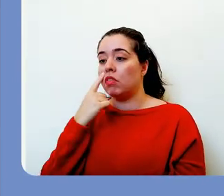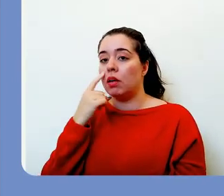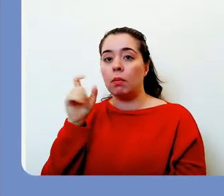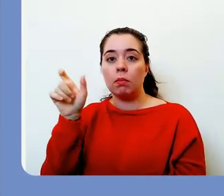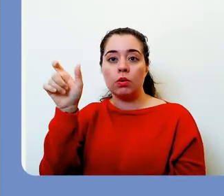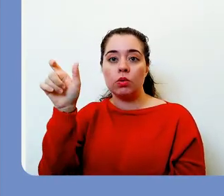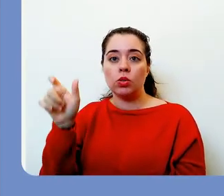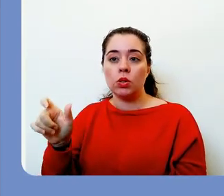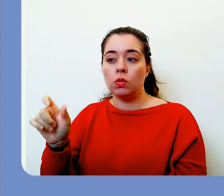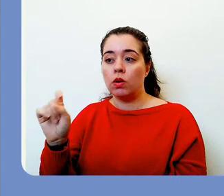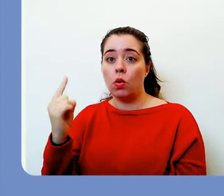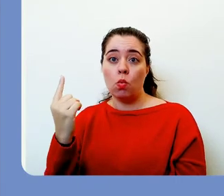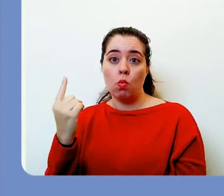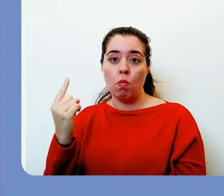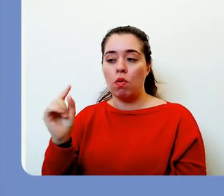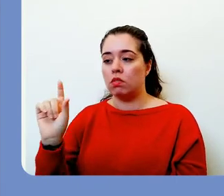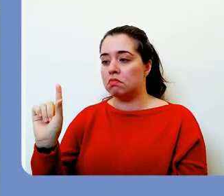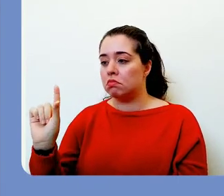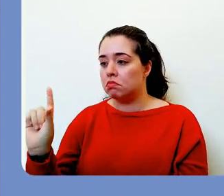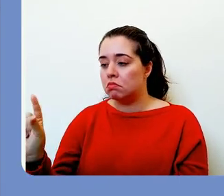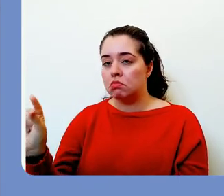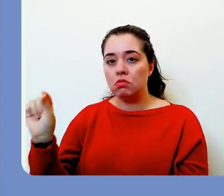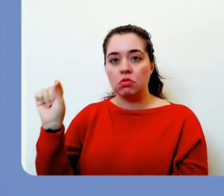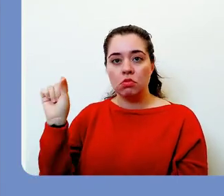você clicar em Sincronizar.